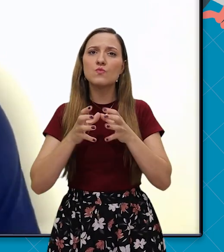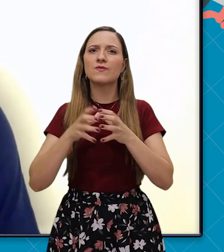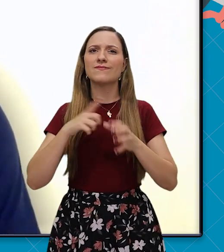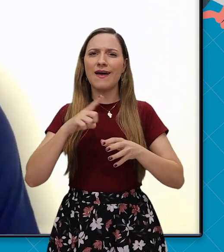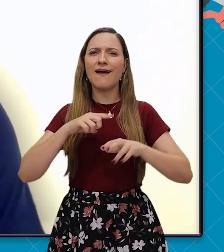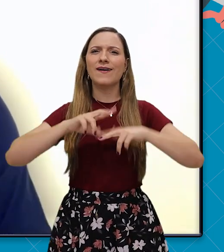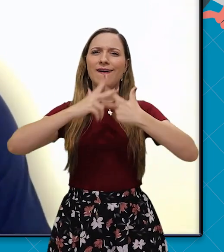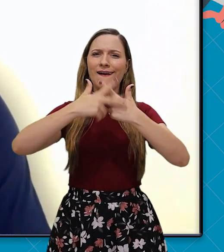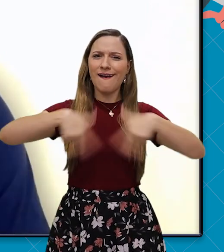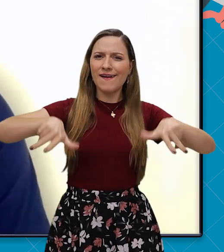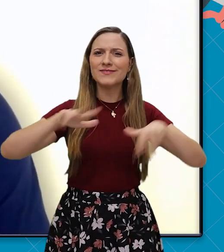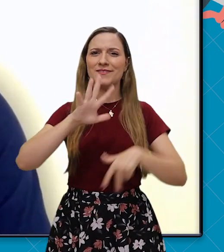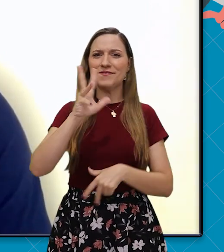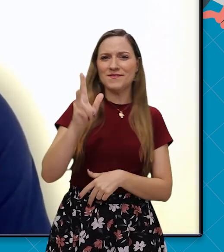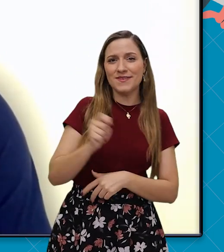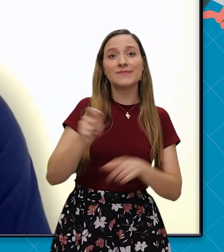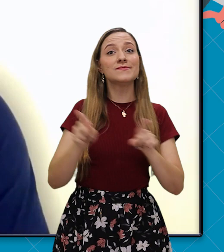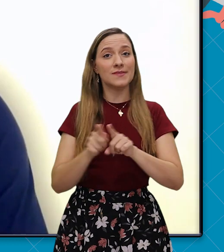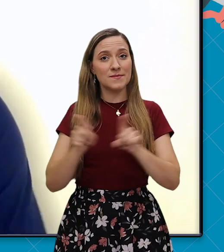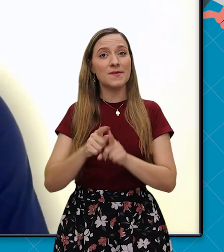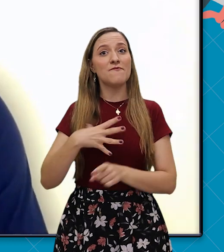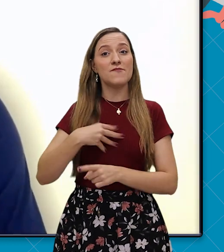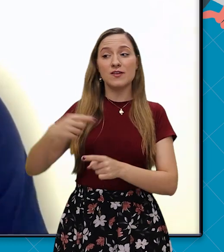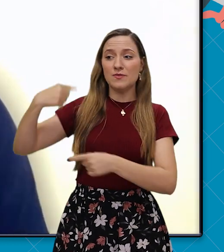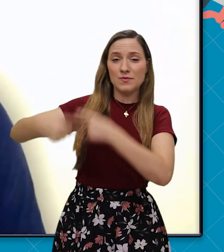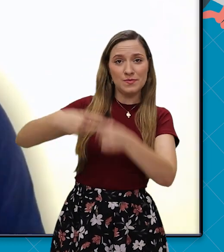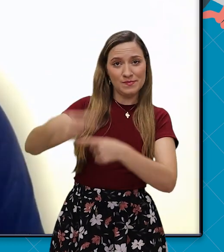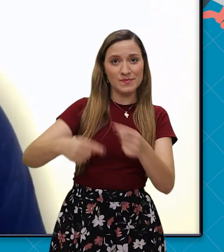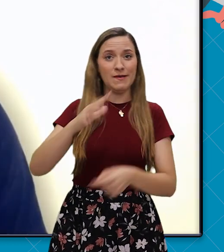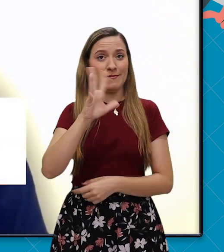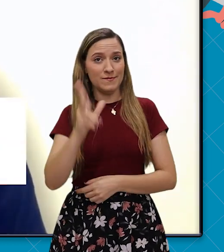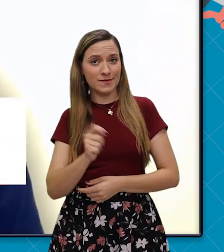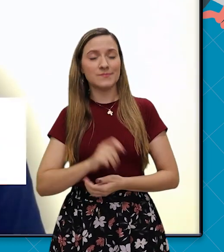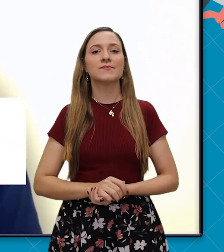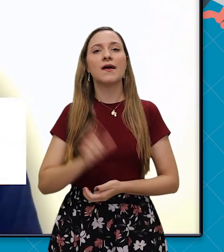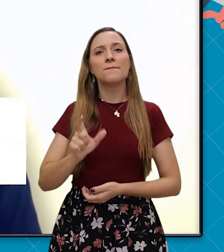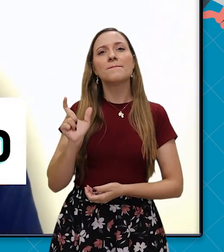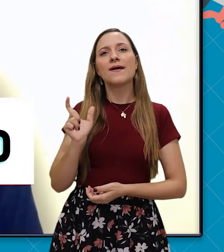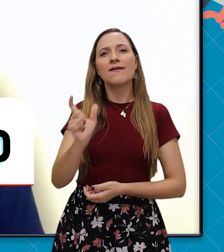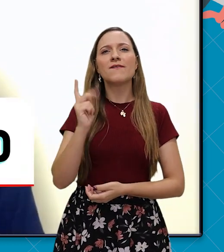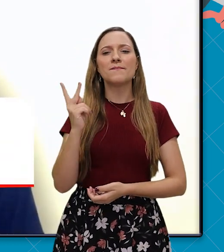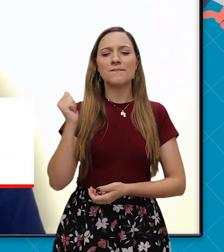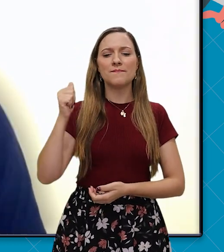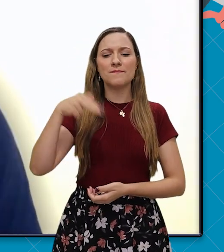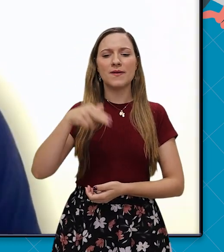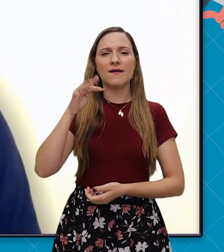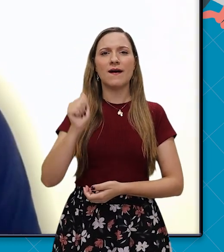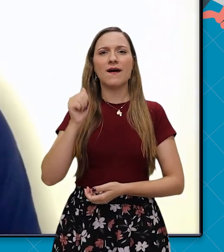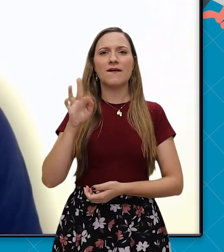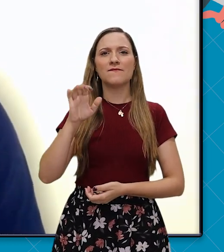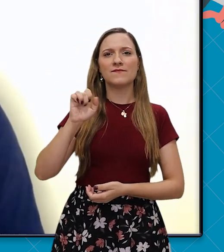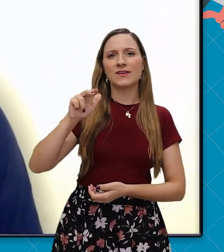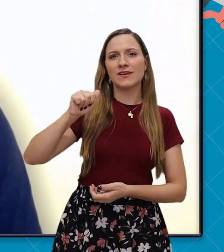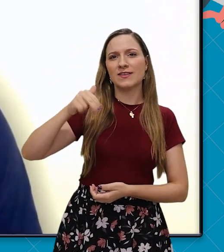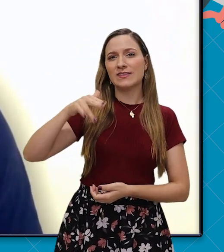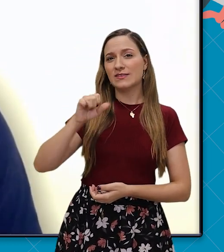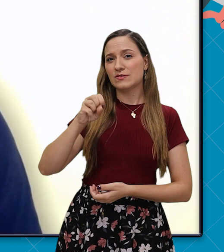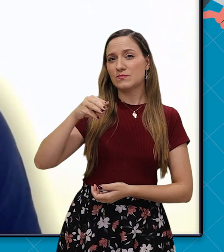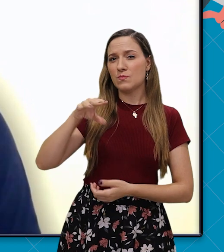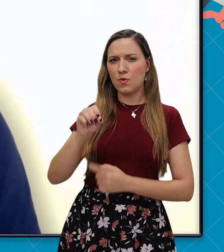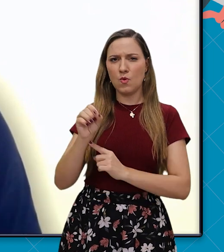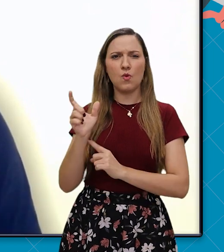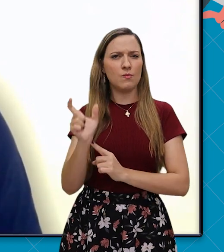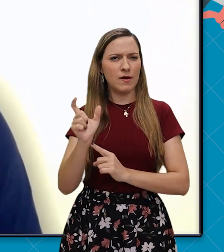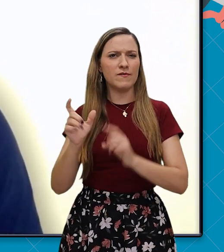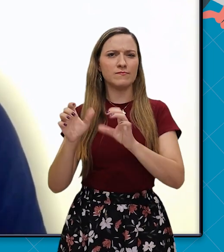africanos e os povos de descendência africana. Esse termo é Panafricanismo. No vídeo de hoje vamos falar